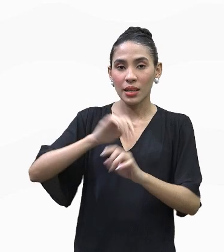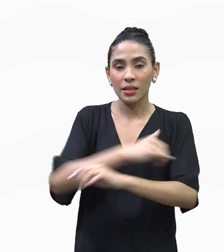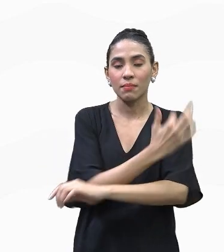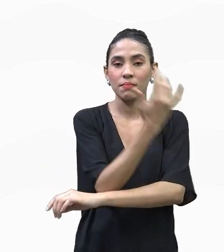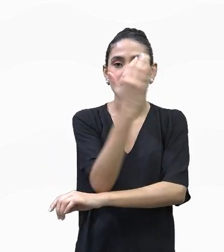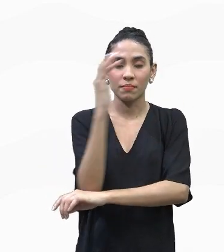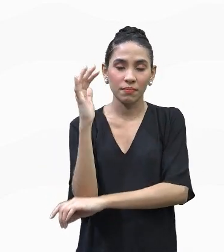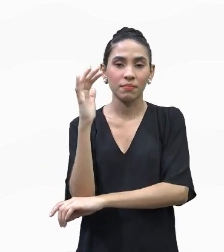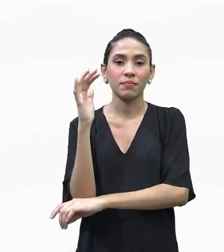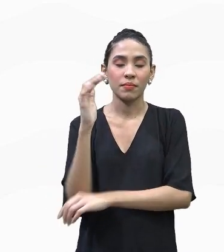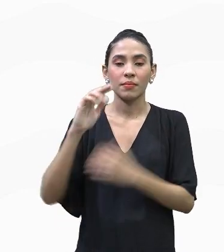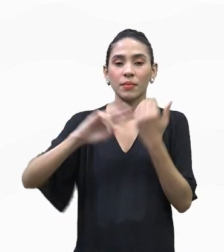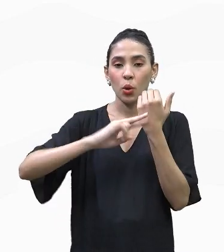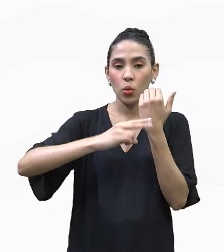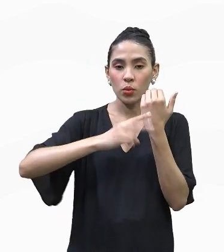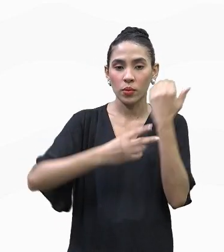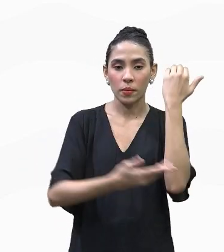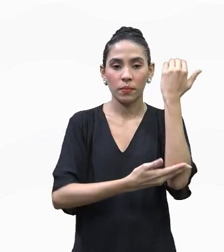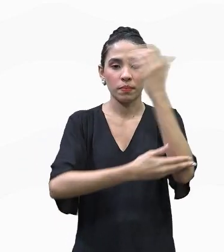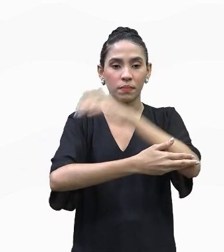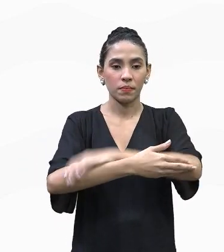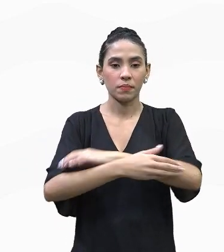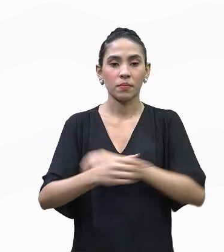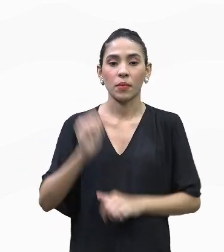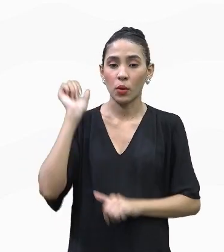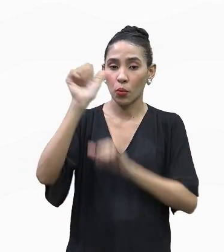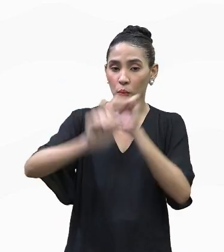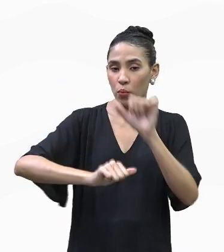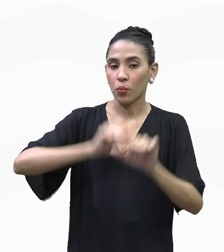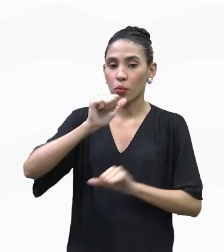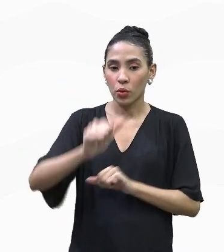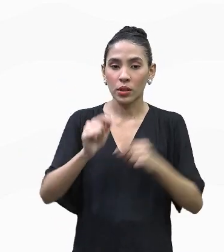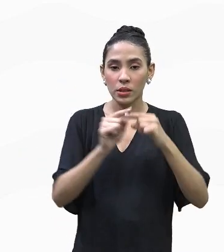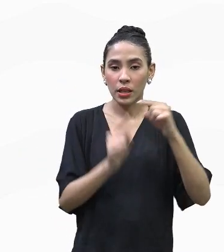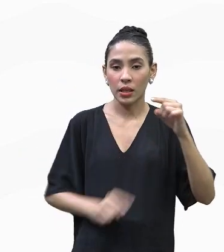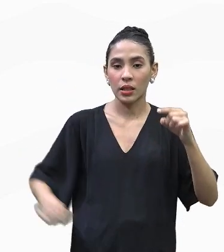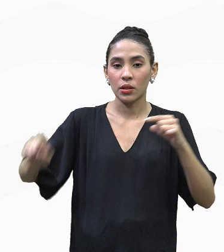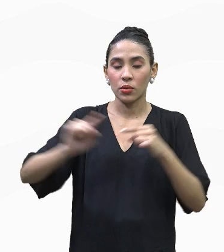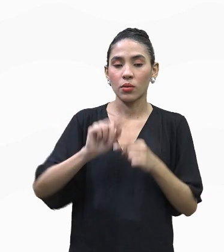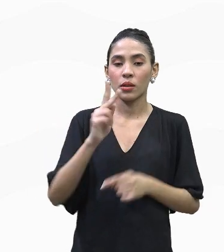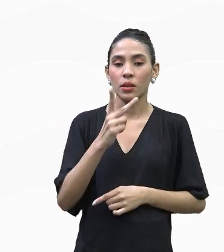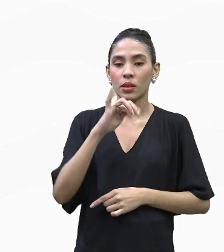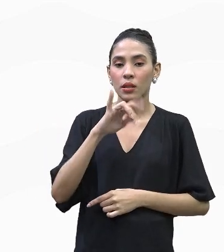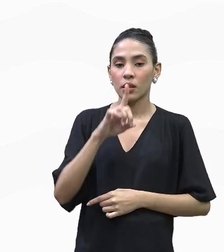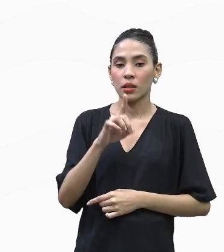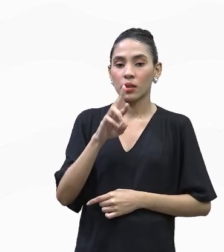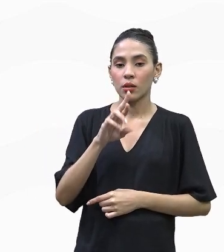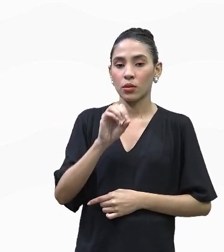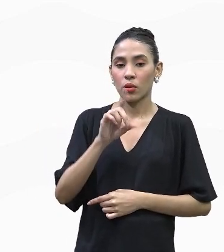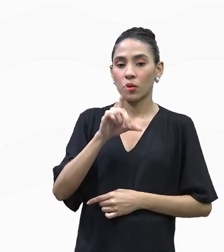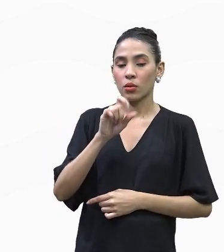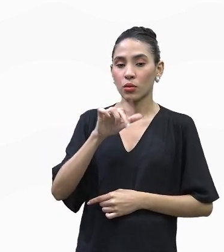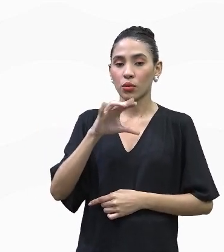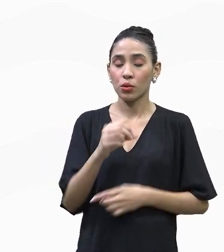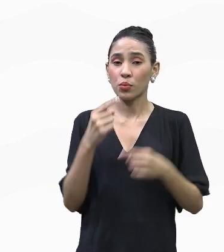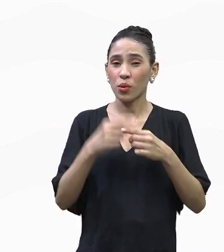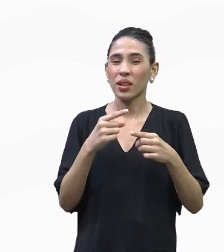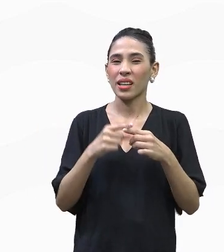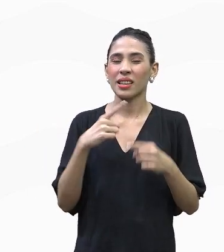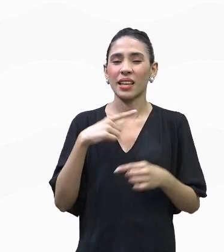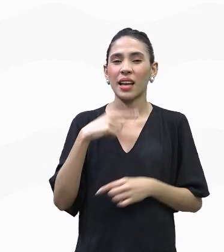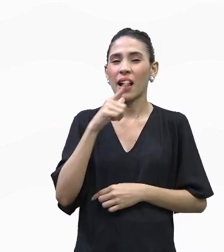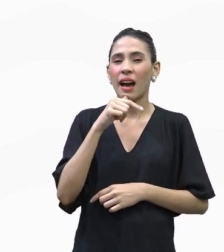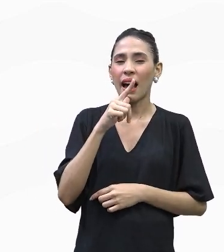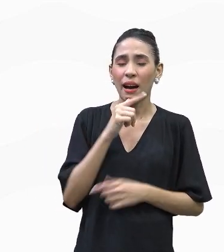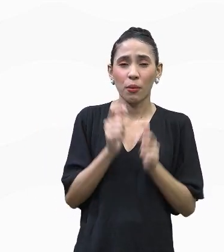são causados por causa desses desmatamentos. As mudanças no ciclo hidrológico, isso porque nós temos aqui uma grande quantidade de água, nós temos